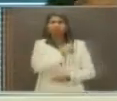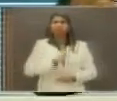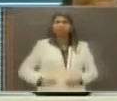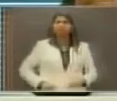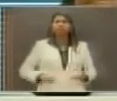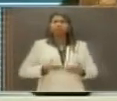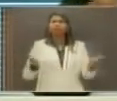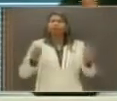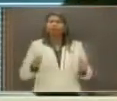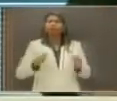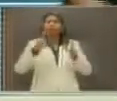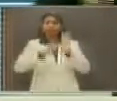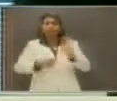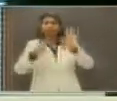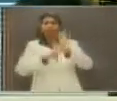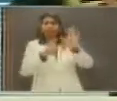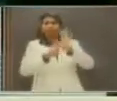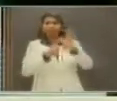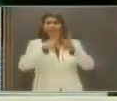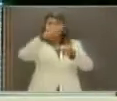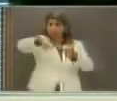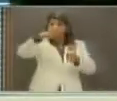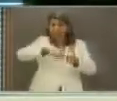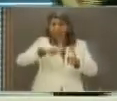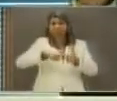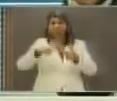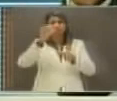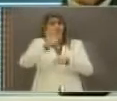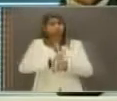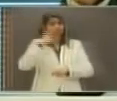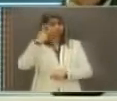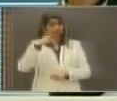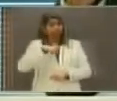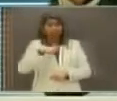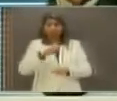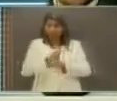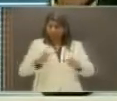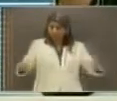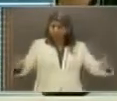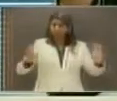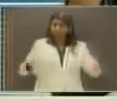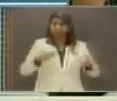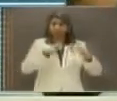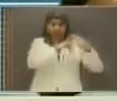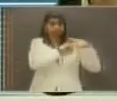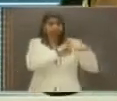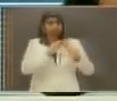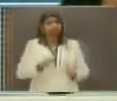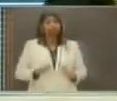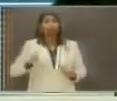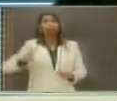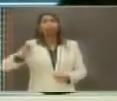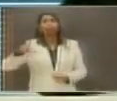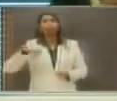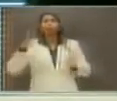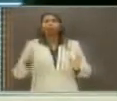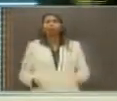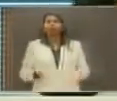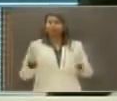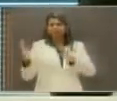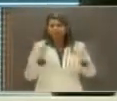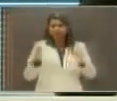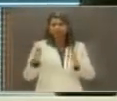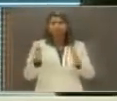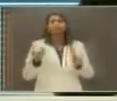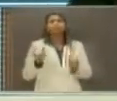problemas que o Estado tem, como se eles não tivessem responsabilidade com o que tem aí. O Wilson, você foi senador por um período, Maranhão foi senador, Vitalzinho